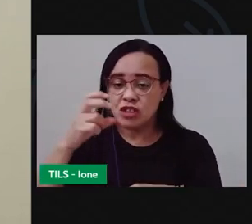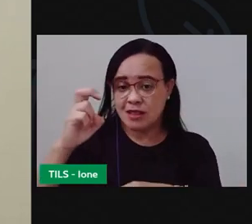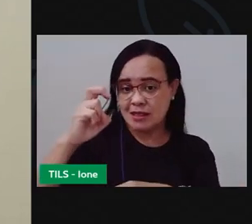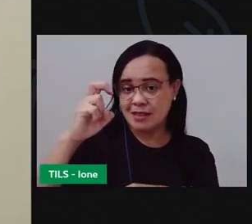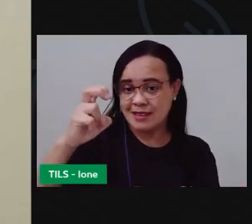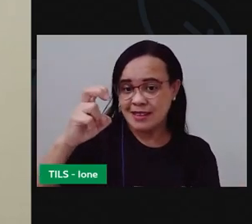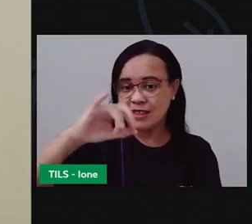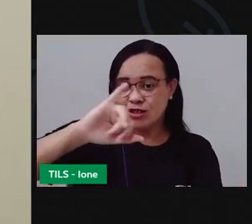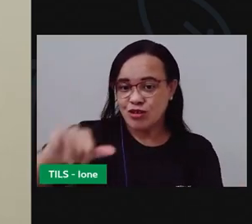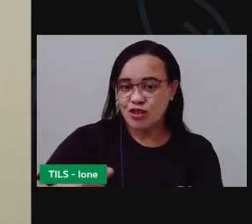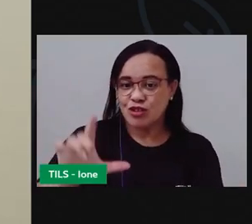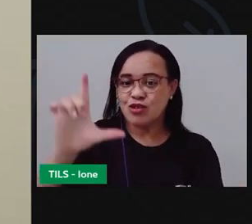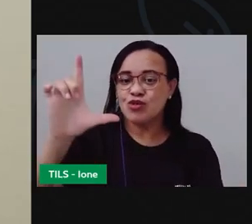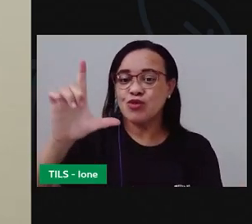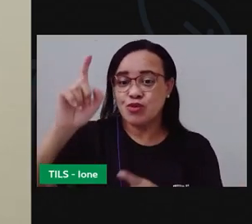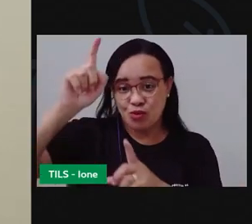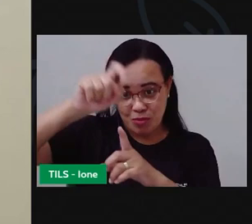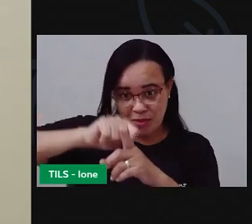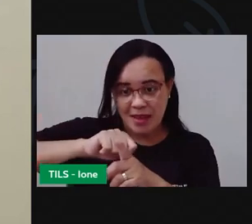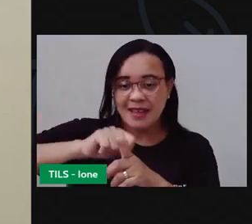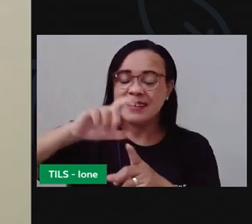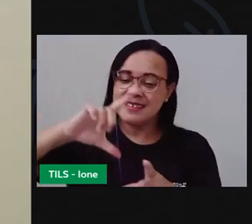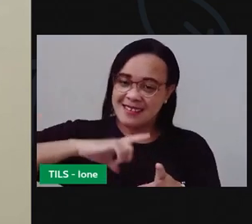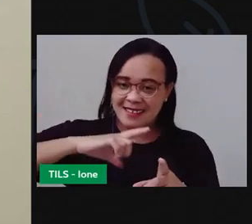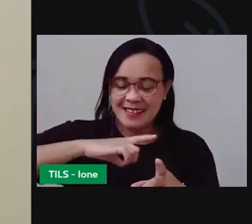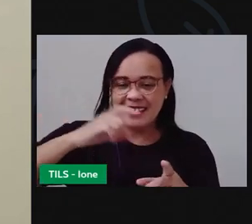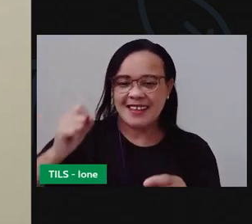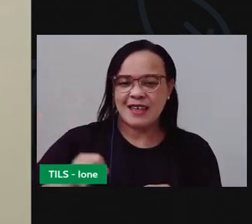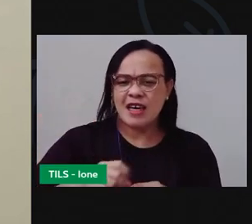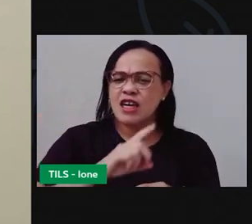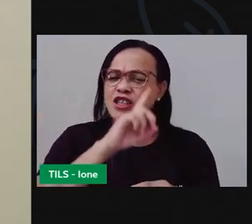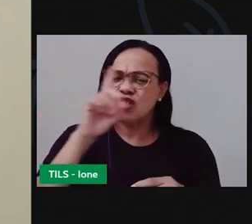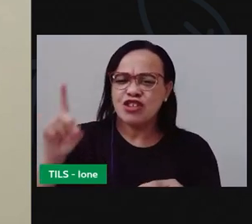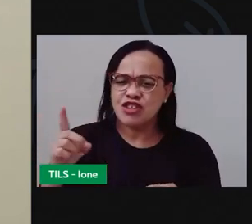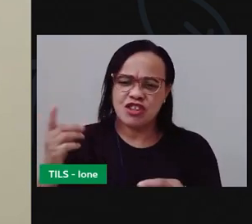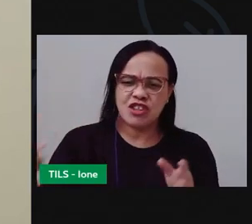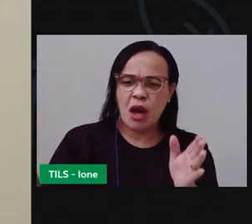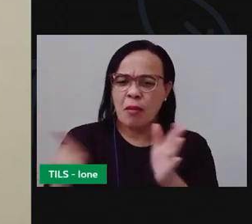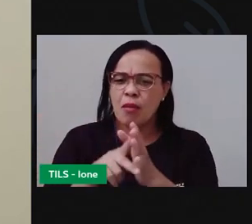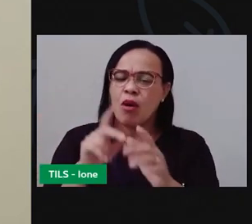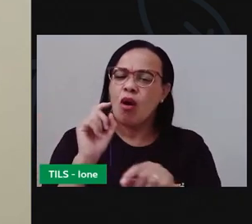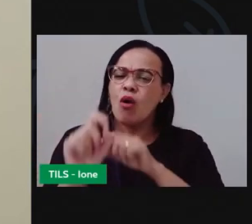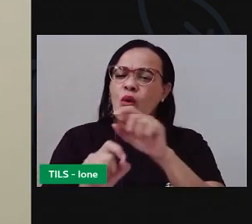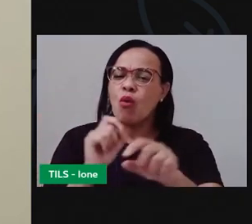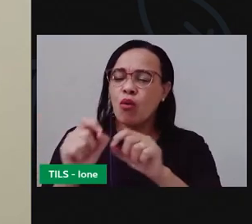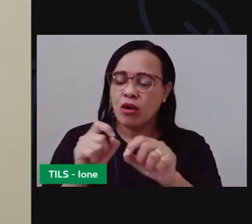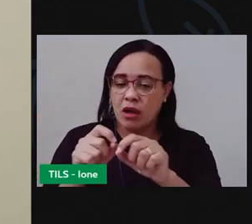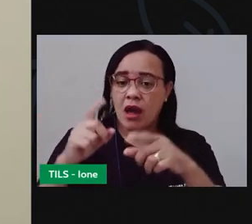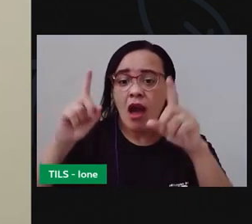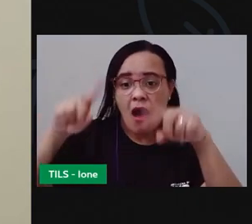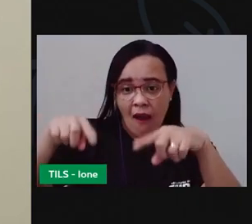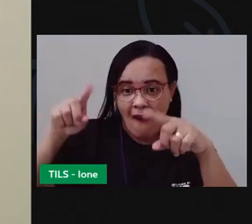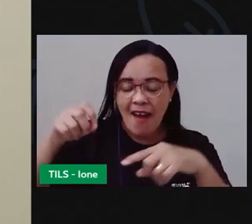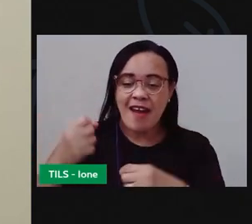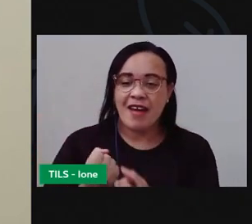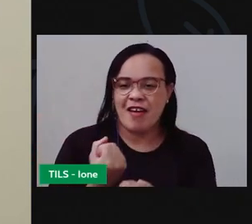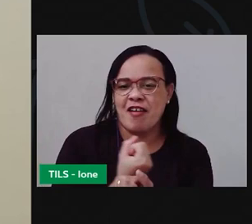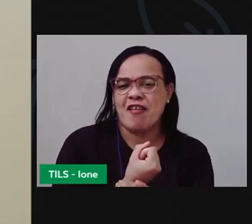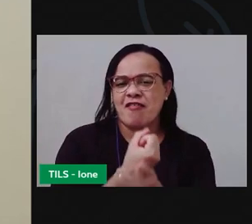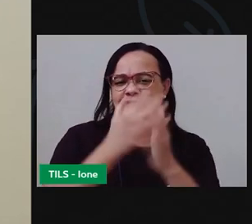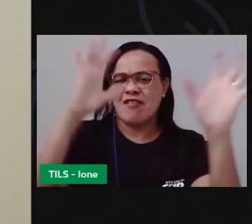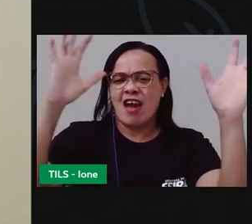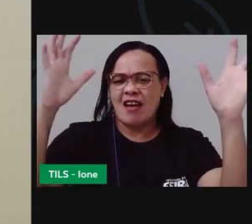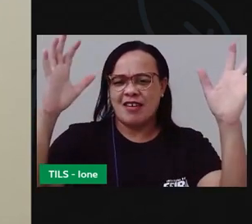Então, nesse dia específico, existem várias comemorações, várias campanhas,